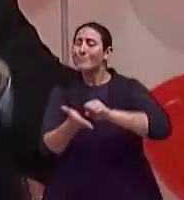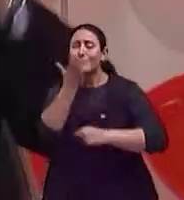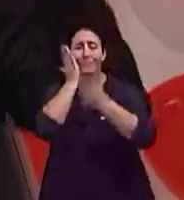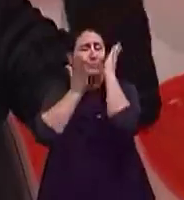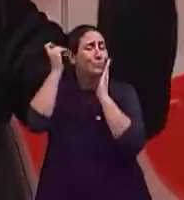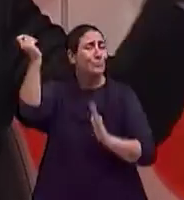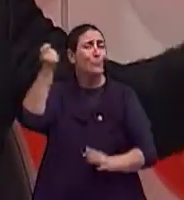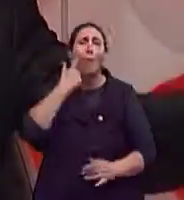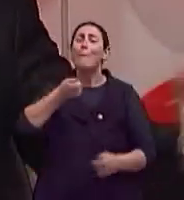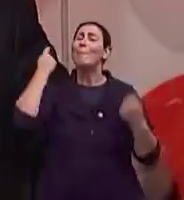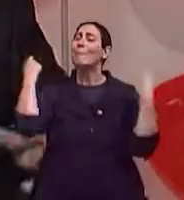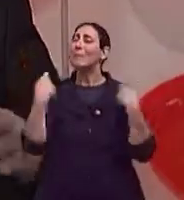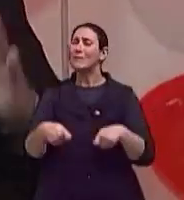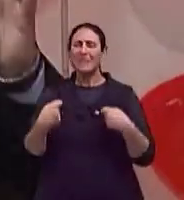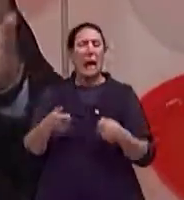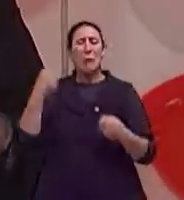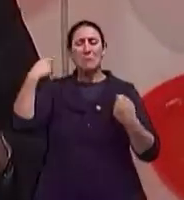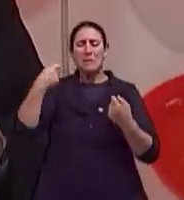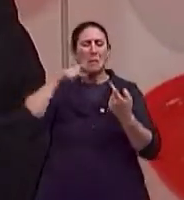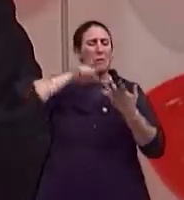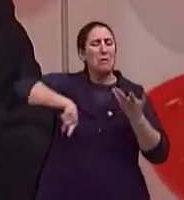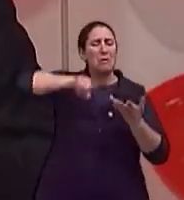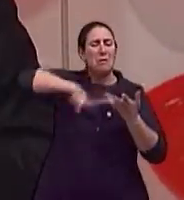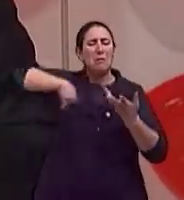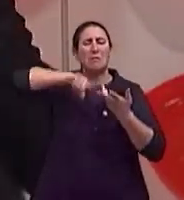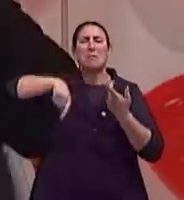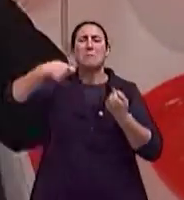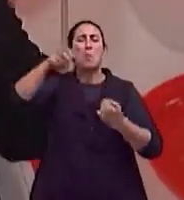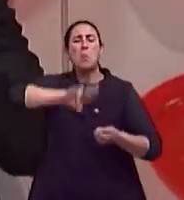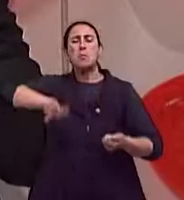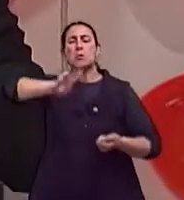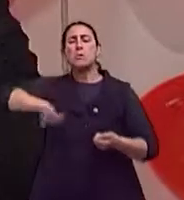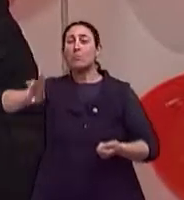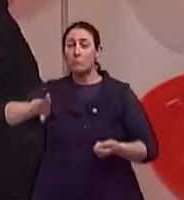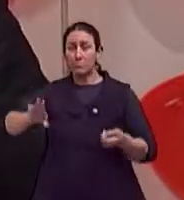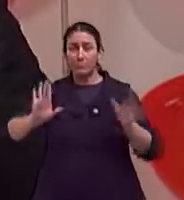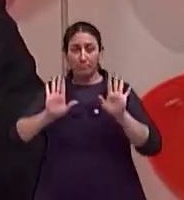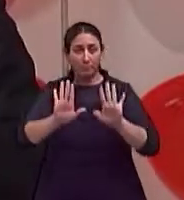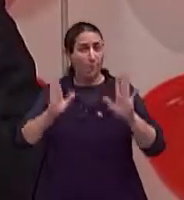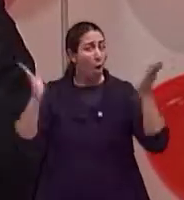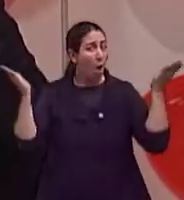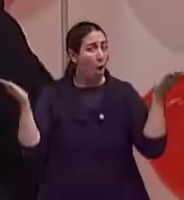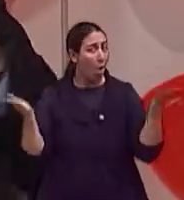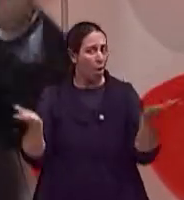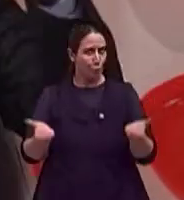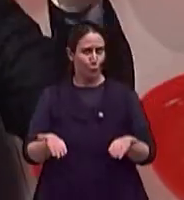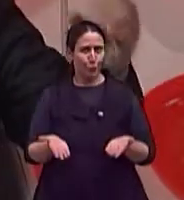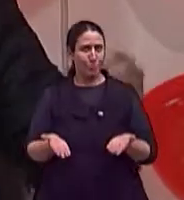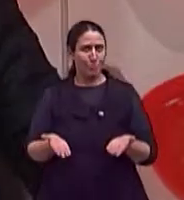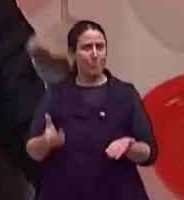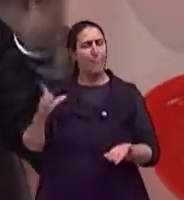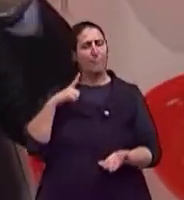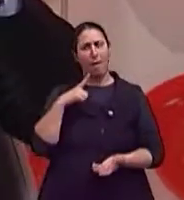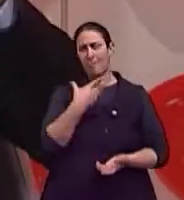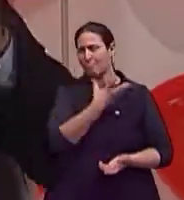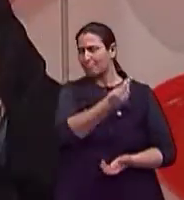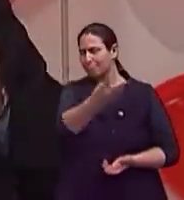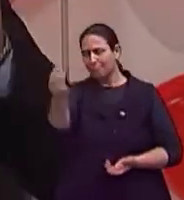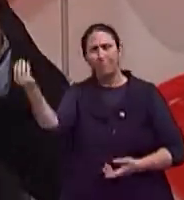usar filtro, hidratante e base. Detalhe sim, hoje nós temos produtos de boa